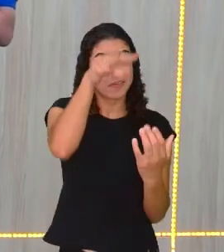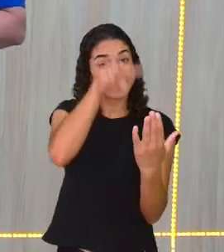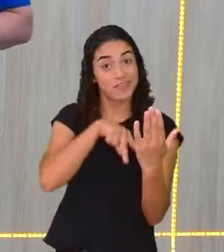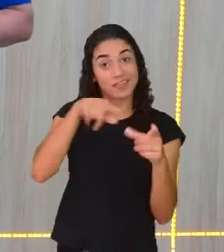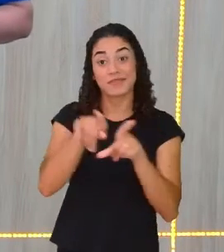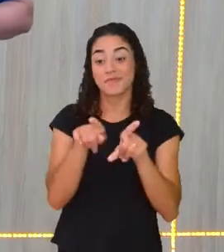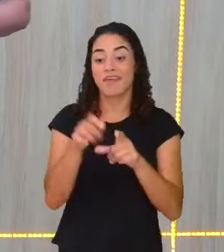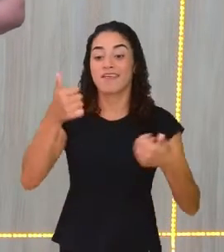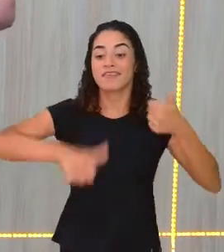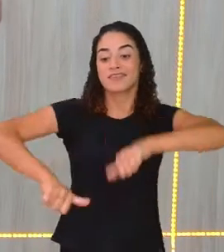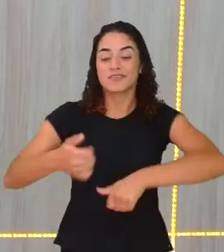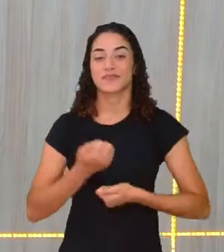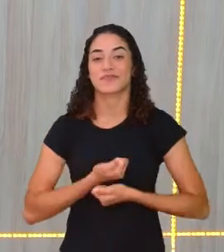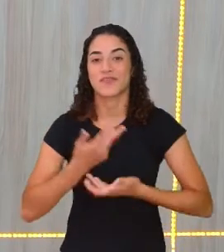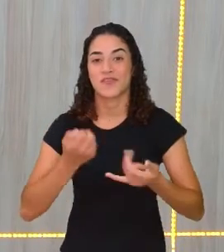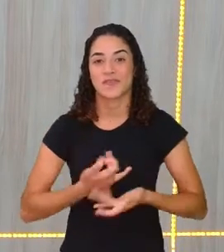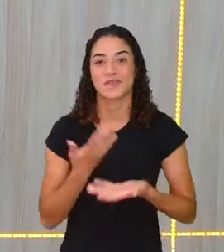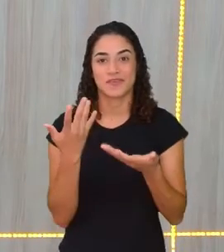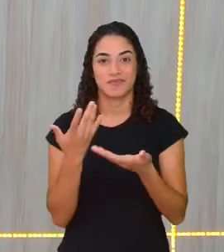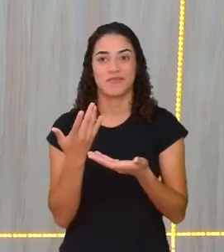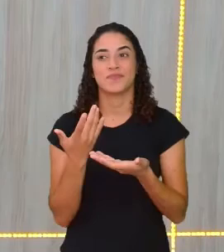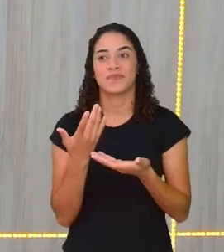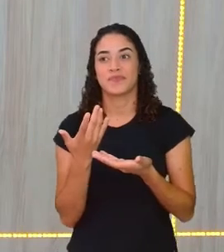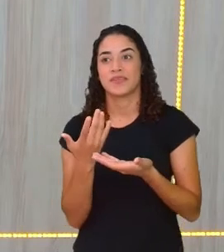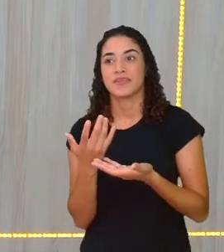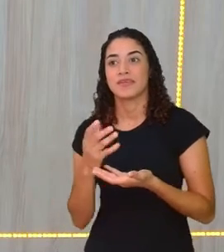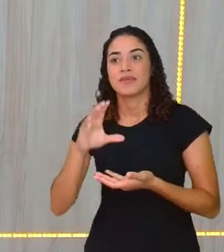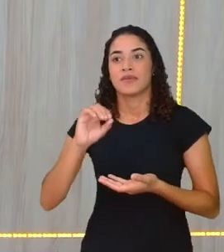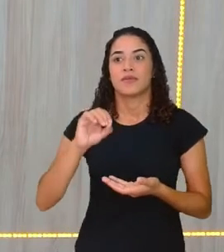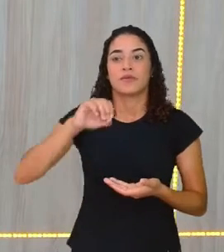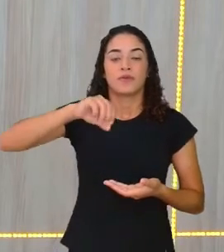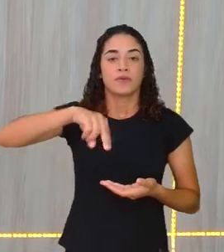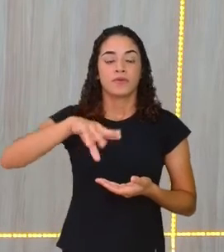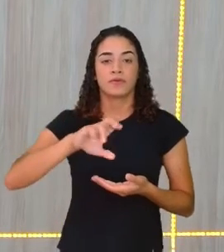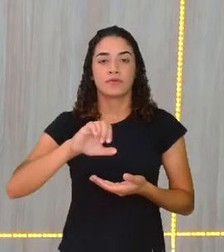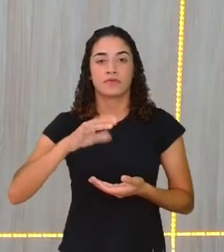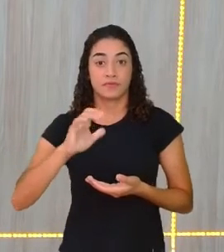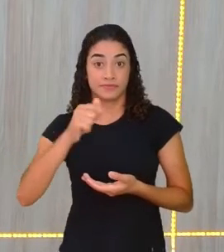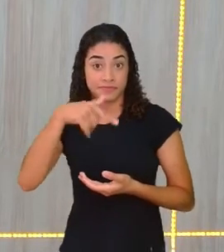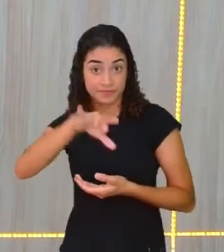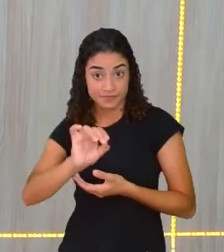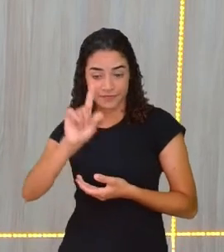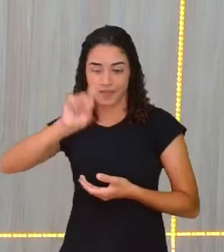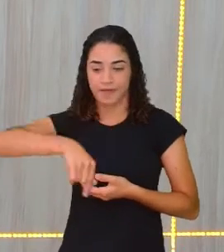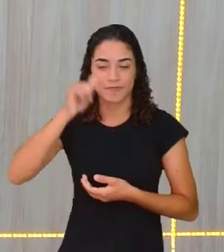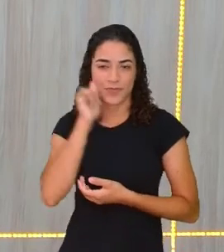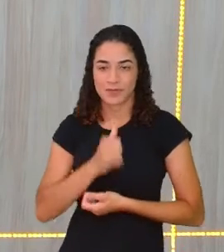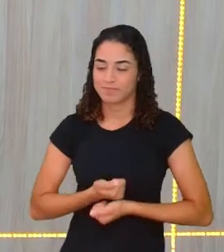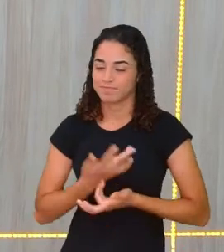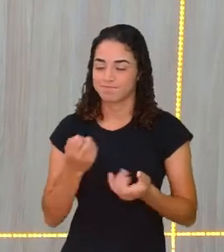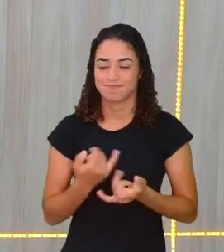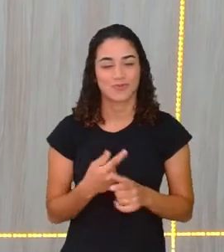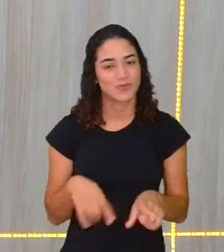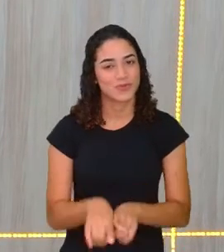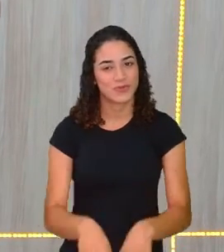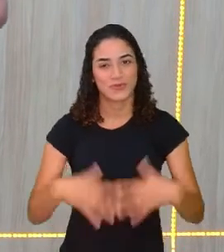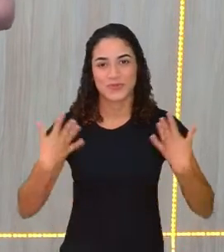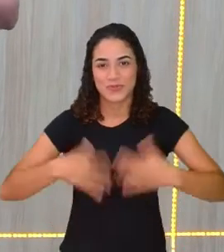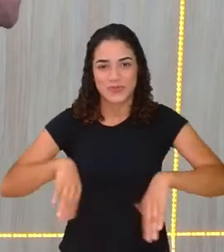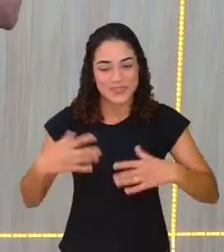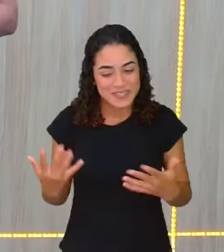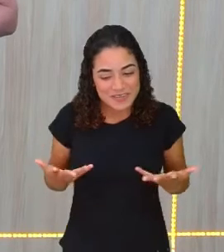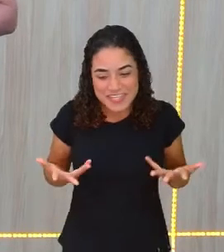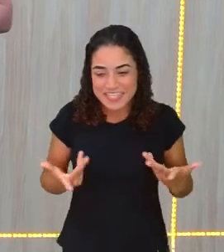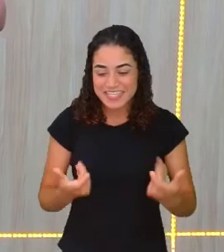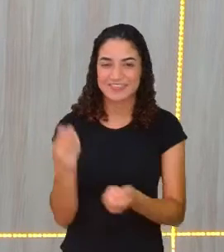Também um poema de Conceição Evaristo, que é uma poetisa maravilhosa, não é? Da literatura